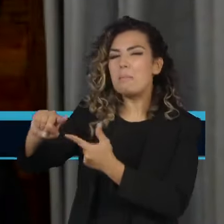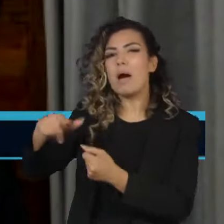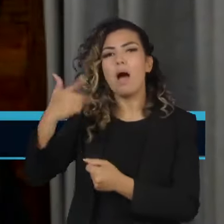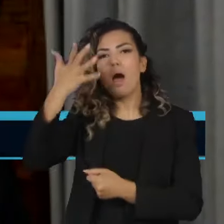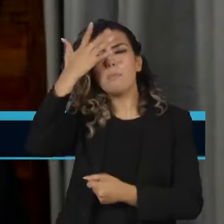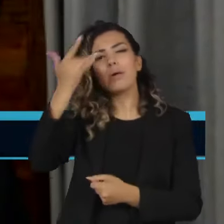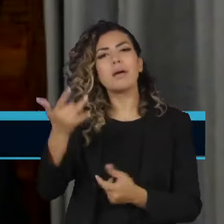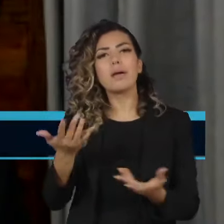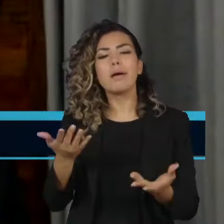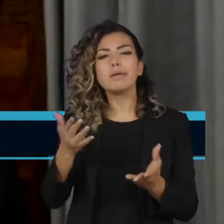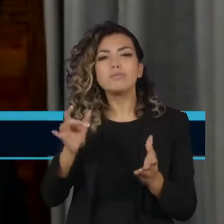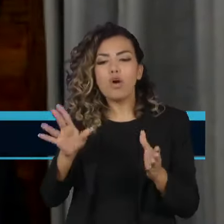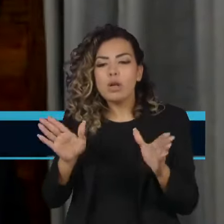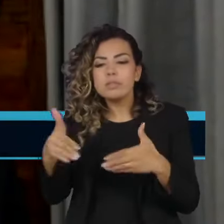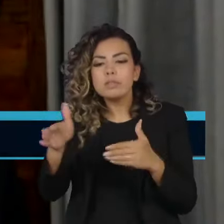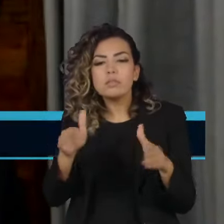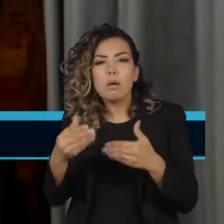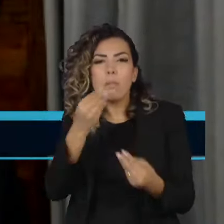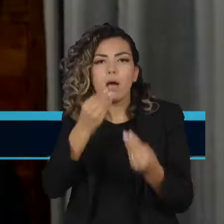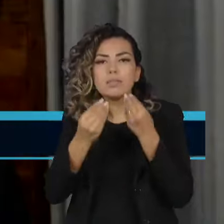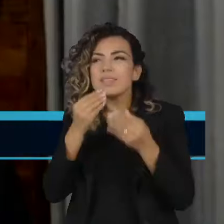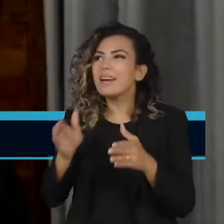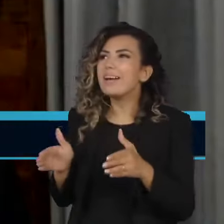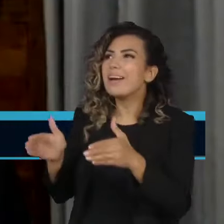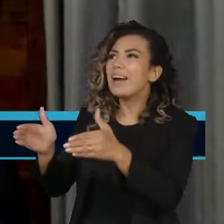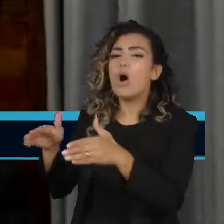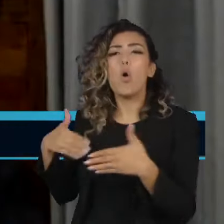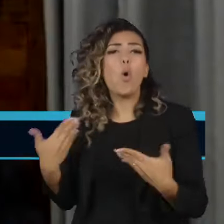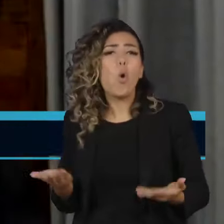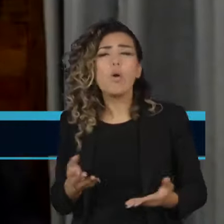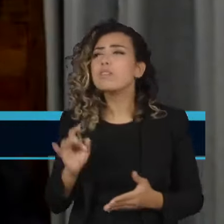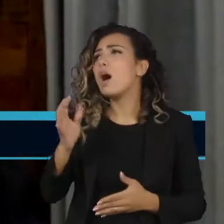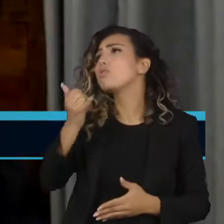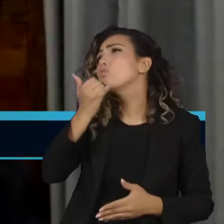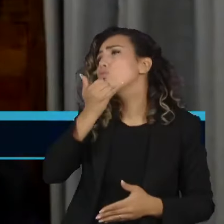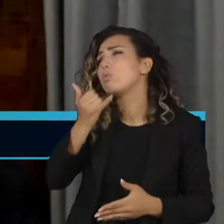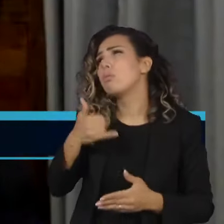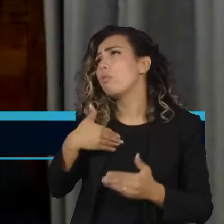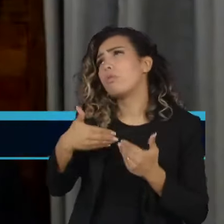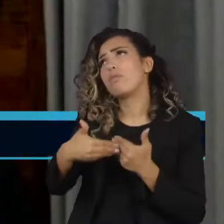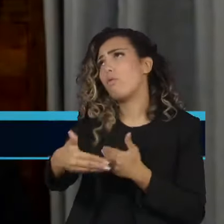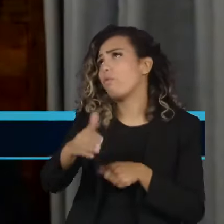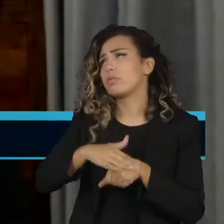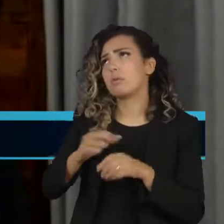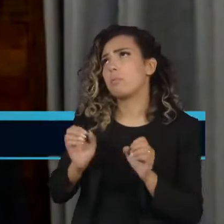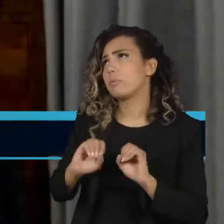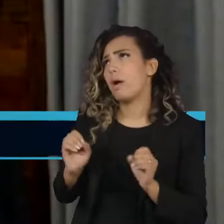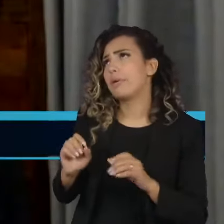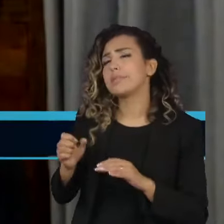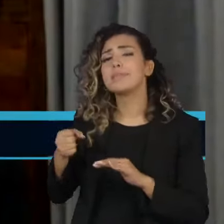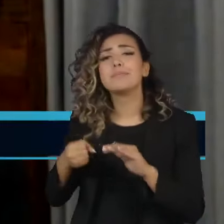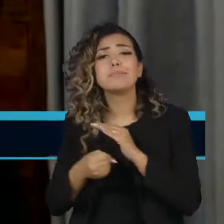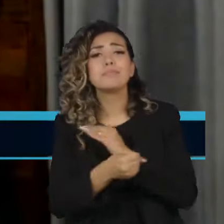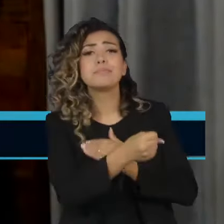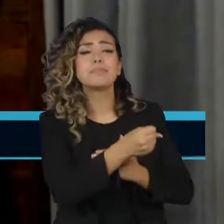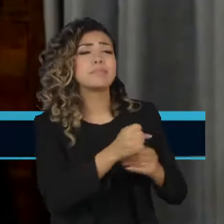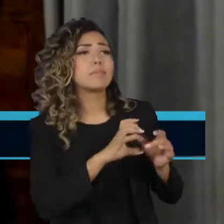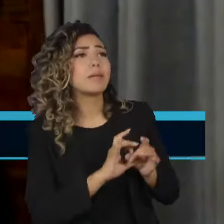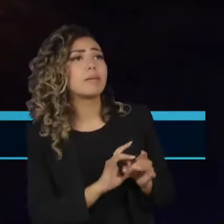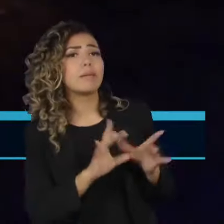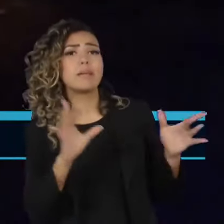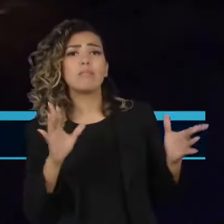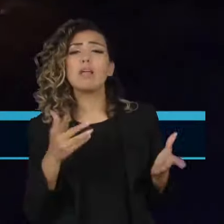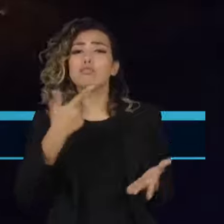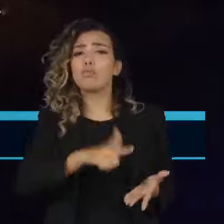ou deixando muitas vezes só uma promessa de que não vão repetir um crime que eles estão costumeiramente repetindo e fazendo a todo